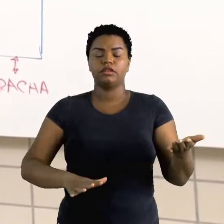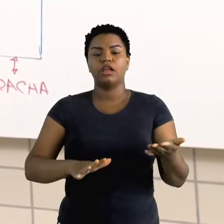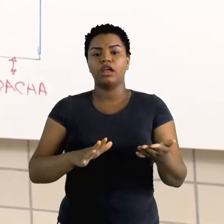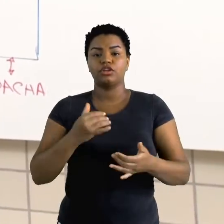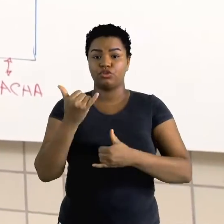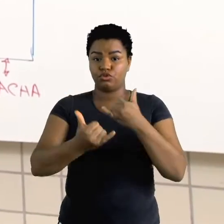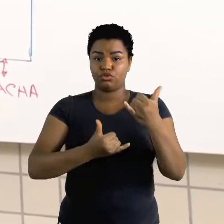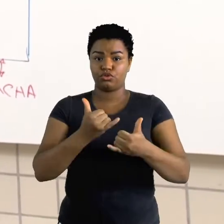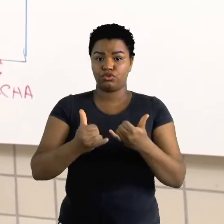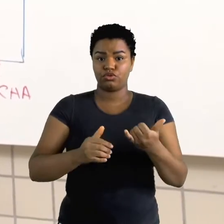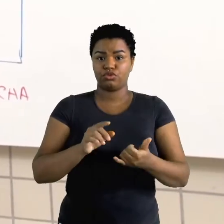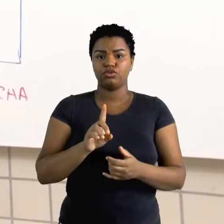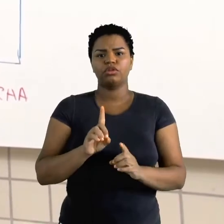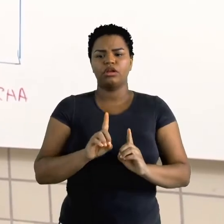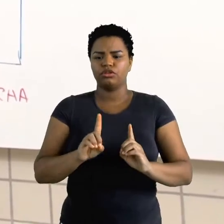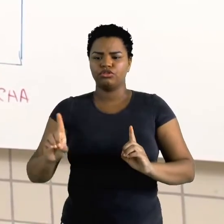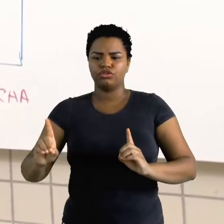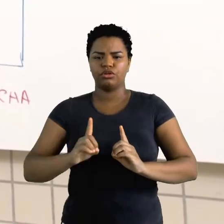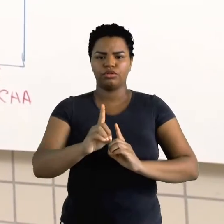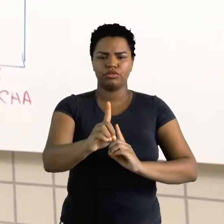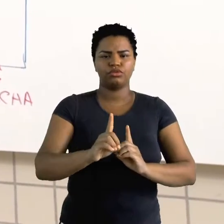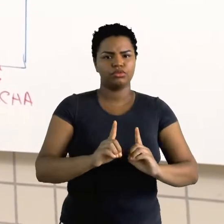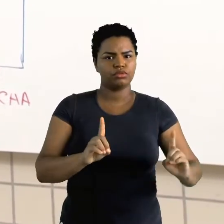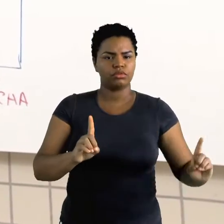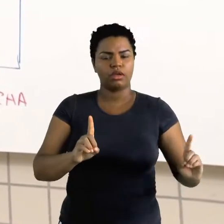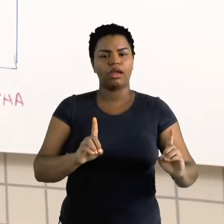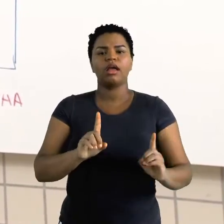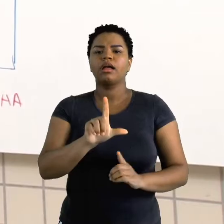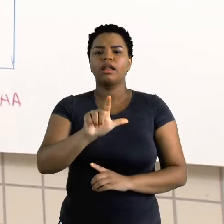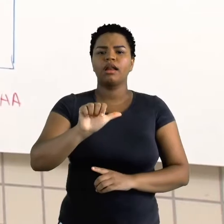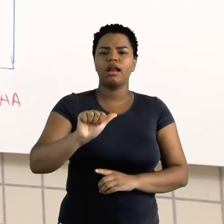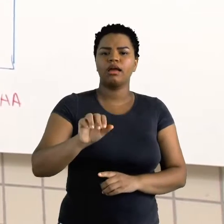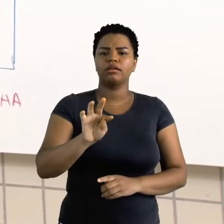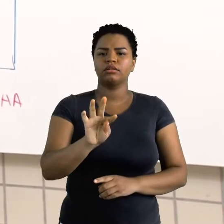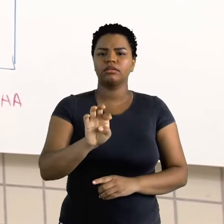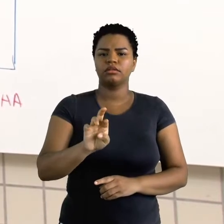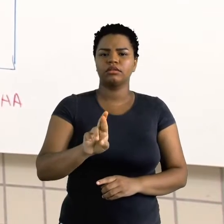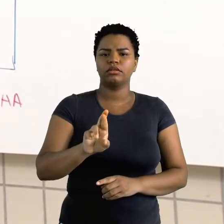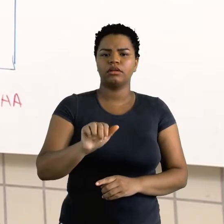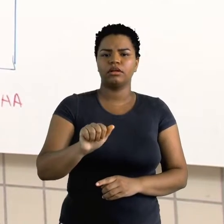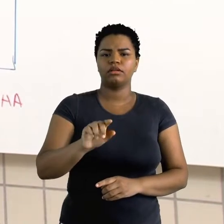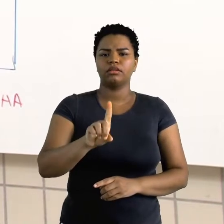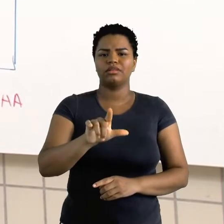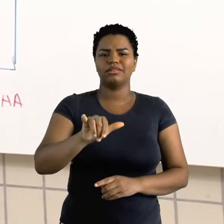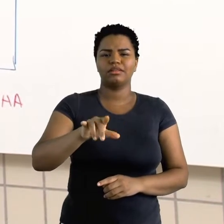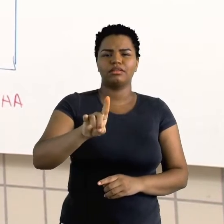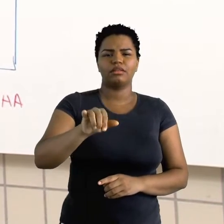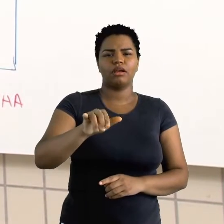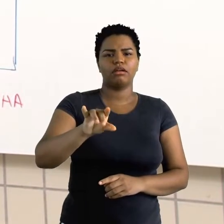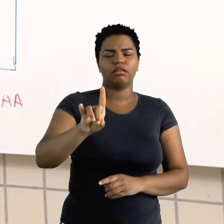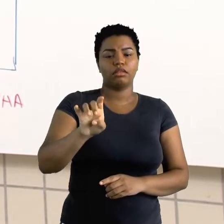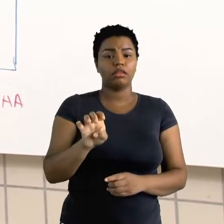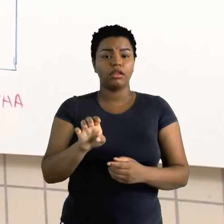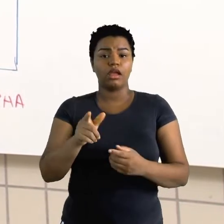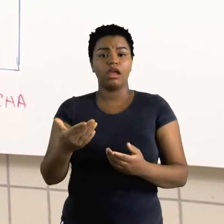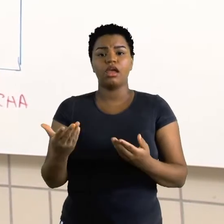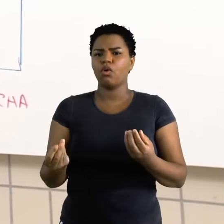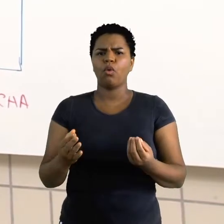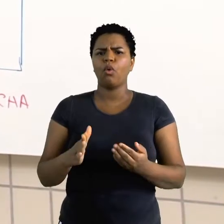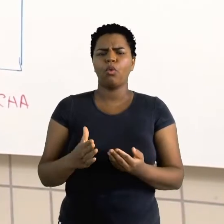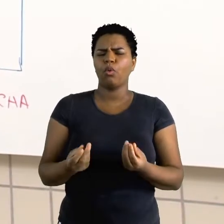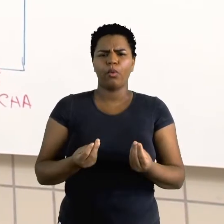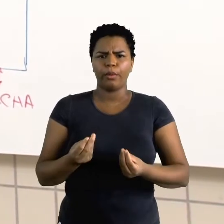lateralidade. Mas, professor, o que é isso? Lateralidade vai trabalhar todas as direções com vocês, seja o lado direito, o lado